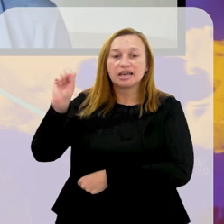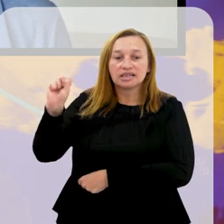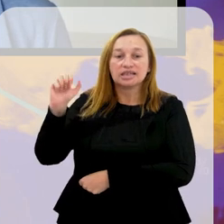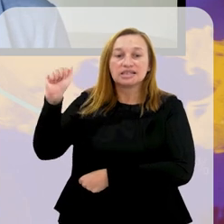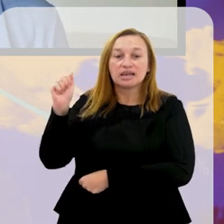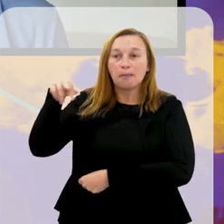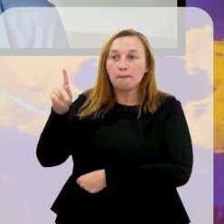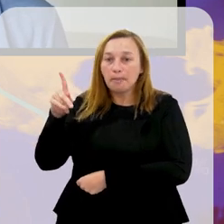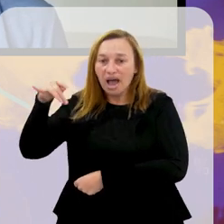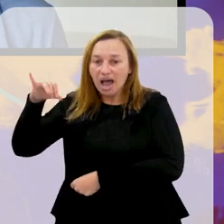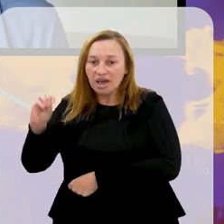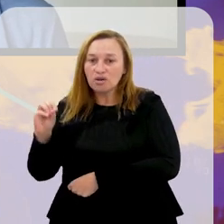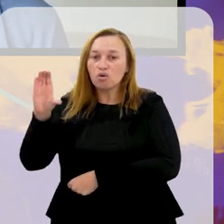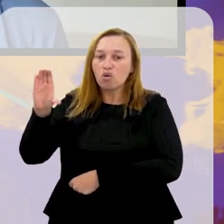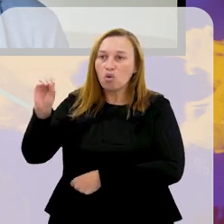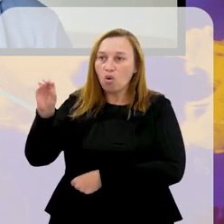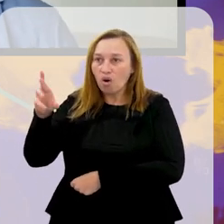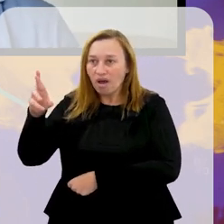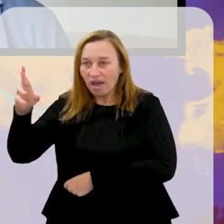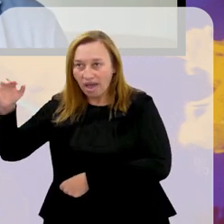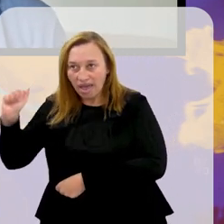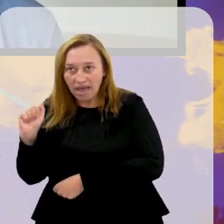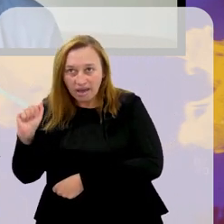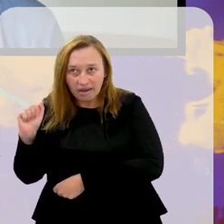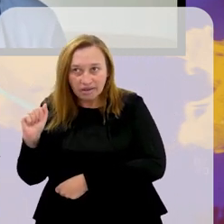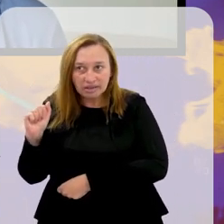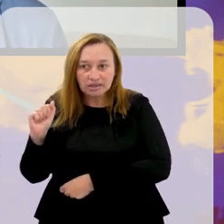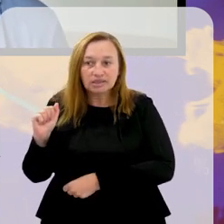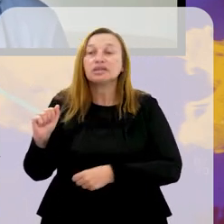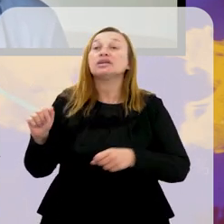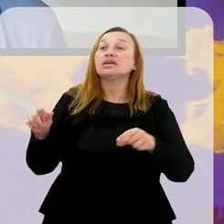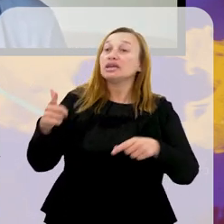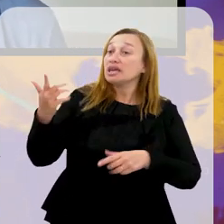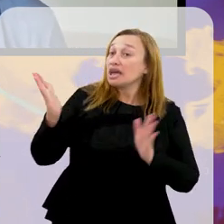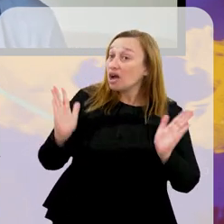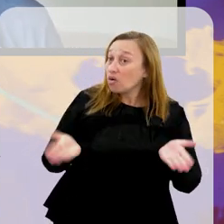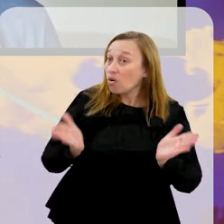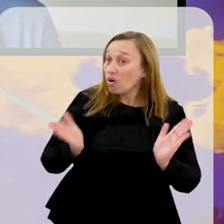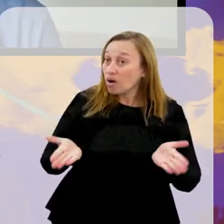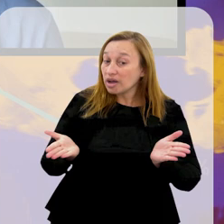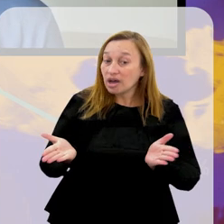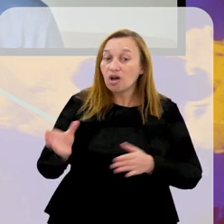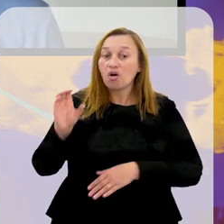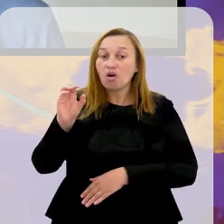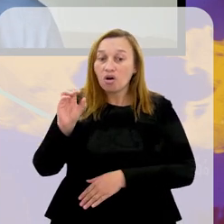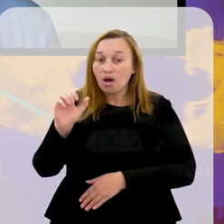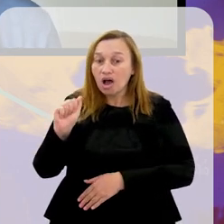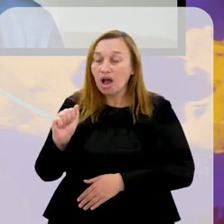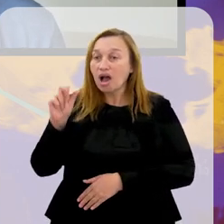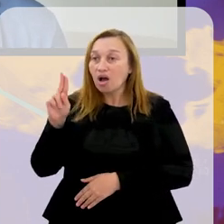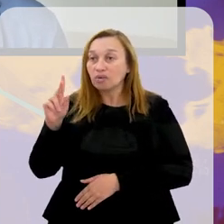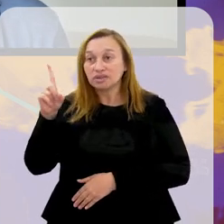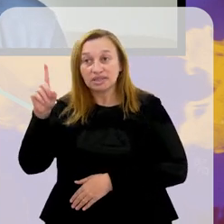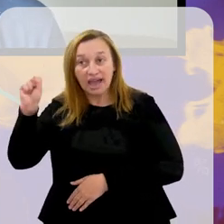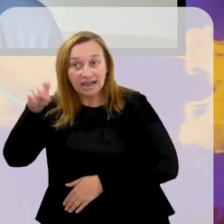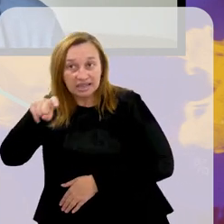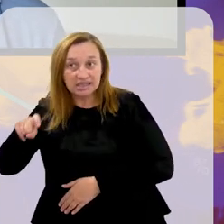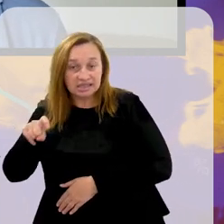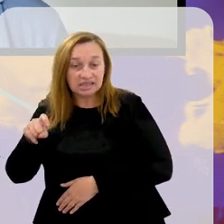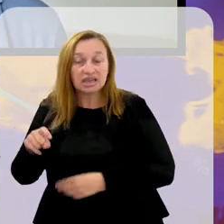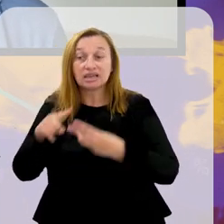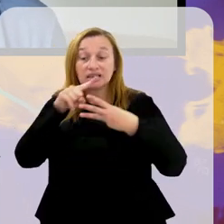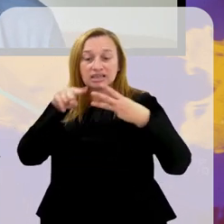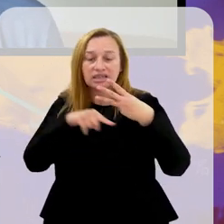o Sampaio Corrêa, que se classificou da segunda divisão, e o Aldax, que adugou lá, Saquarema, para ficar lá.